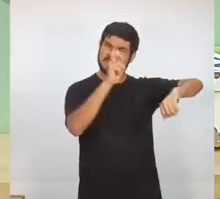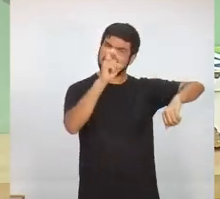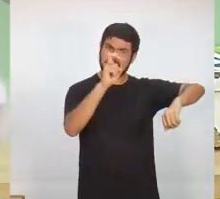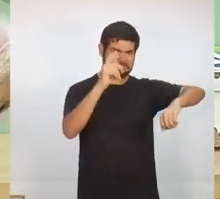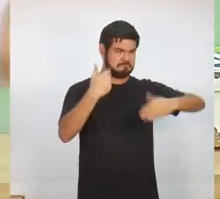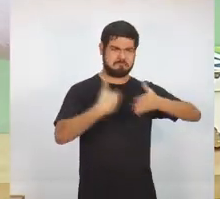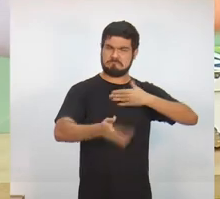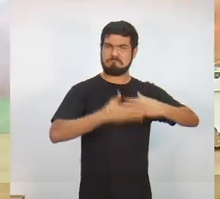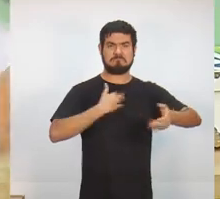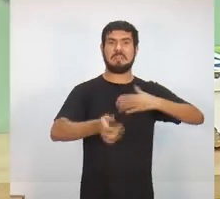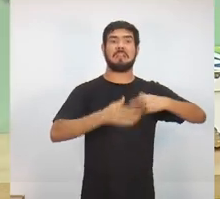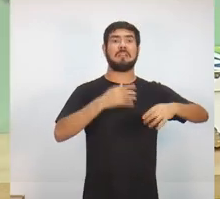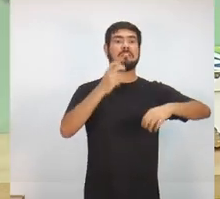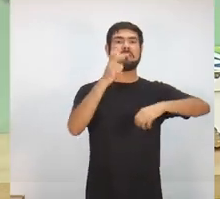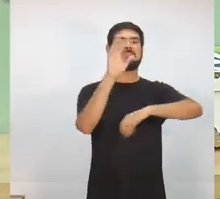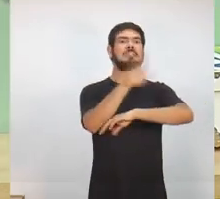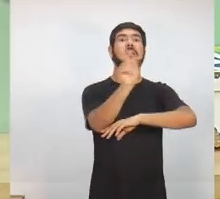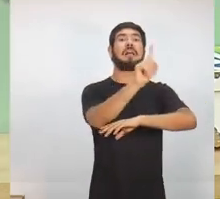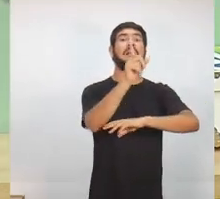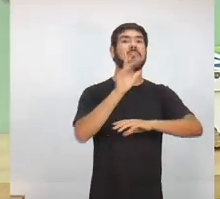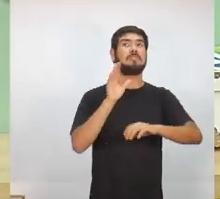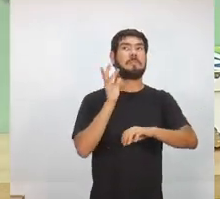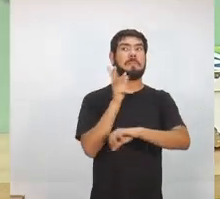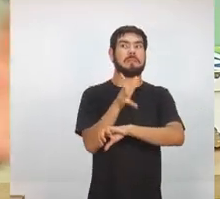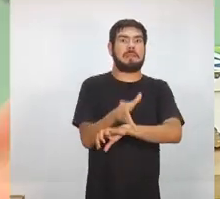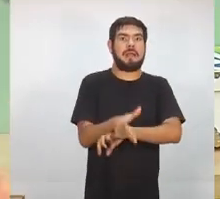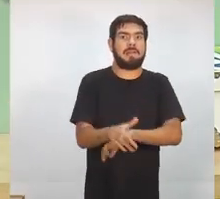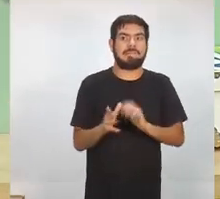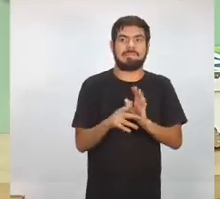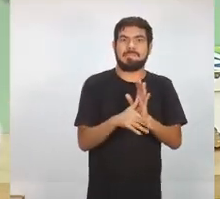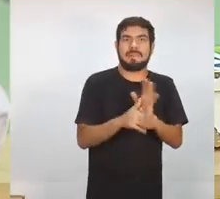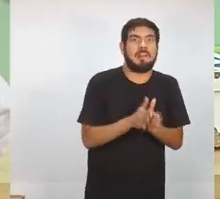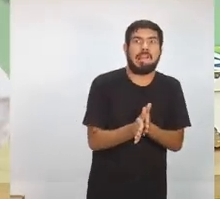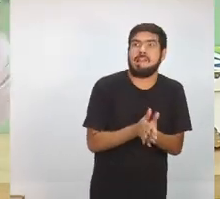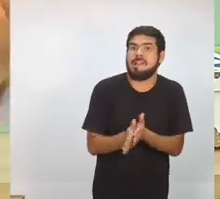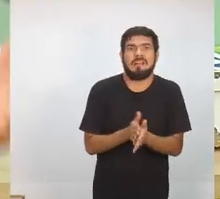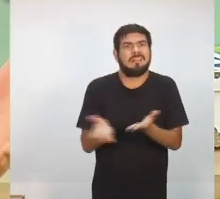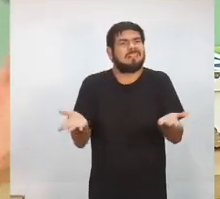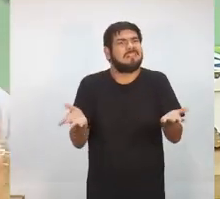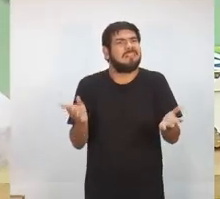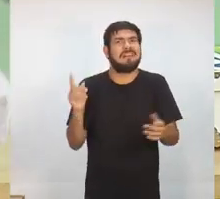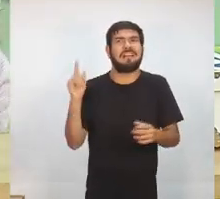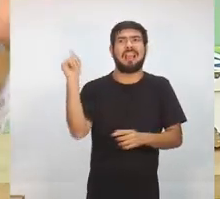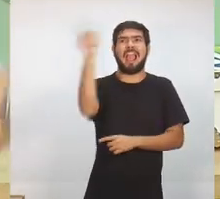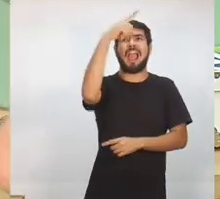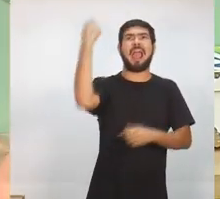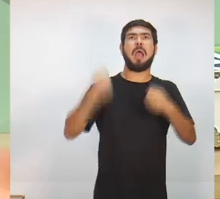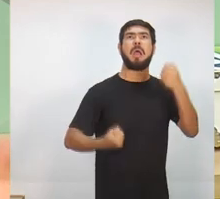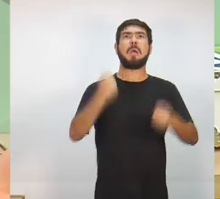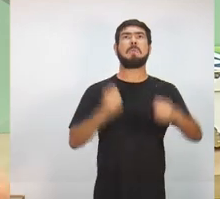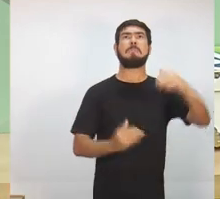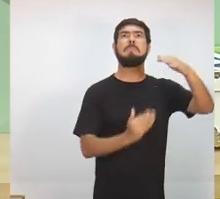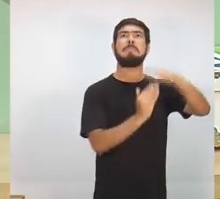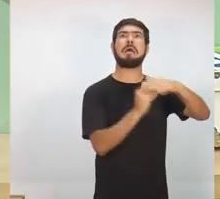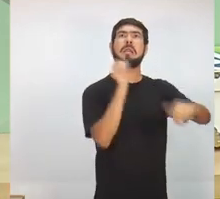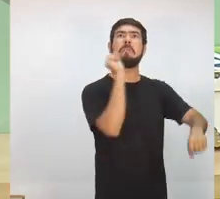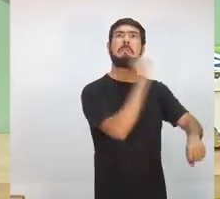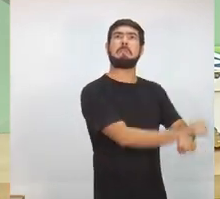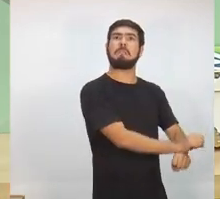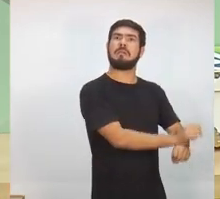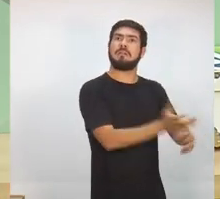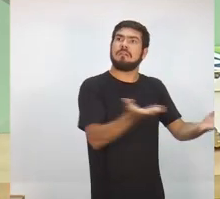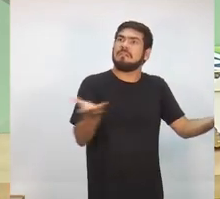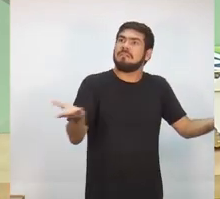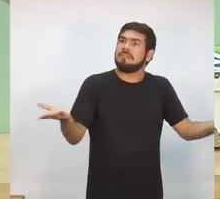que é prejudicado não tem uma delegacia para procurar porque estão fechadas. Viaturas paradas sendo pagas pelo atual governo.